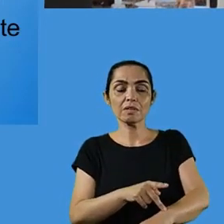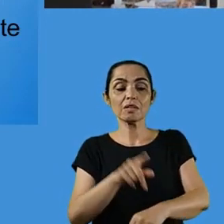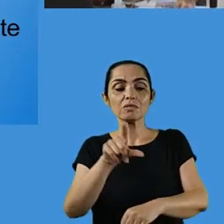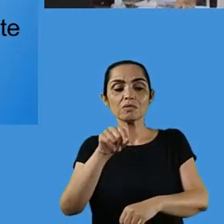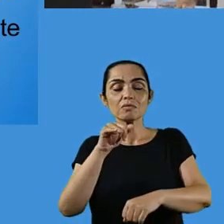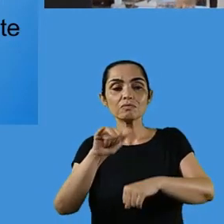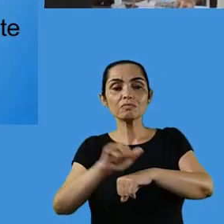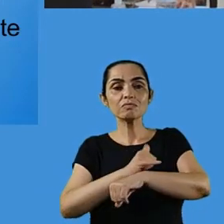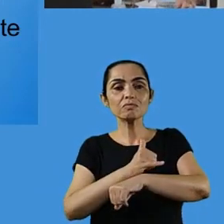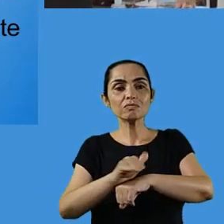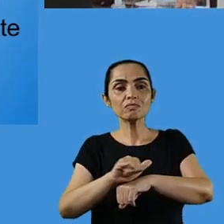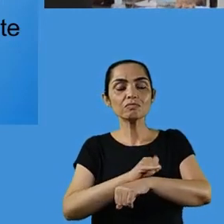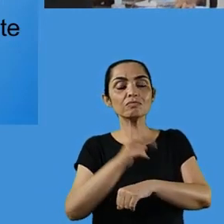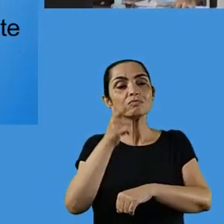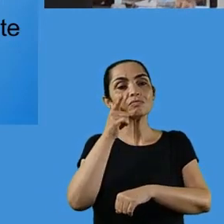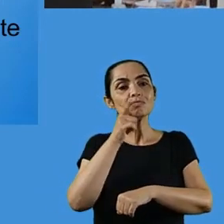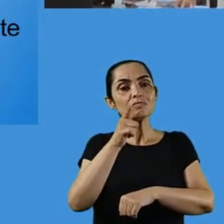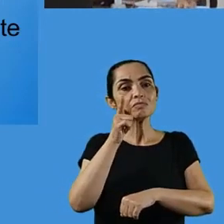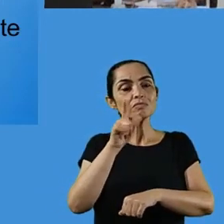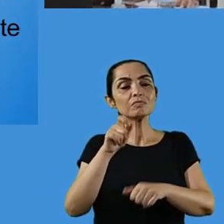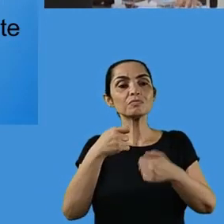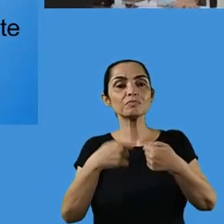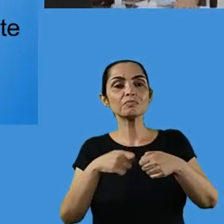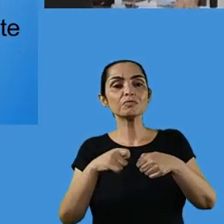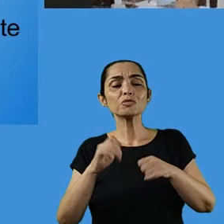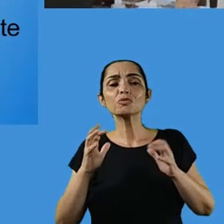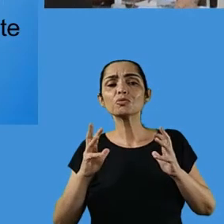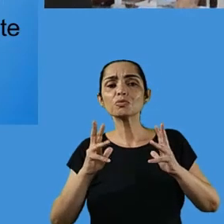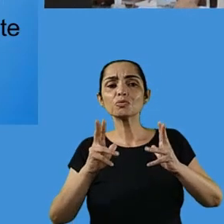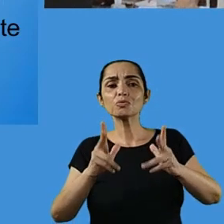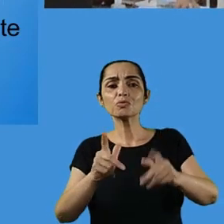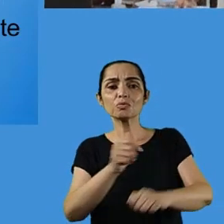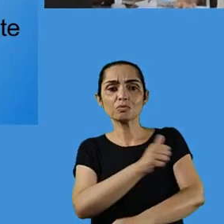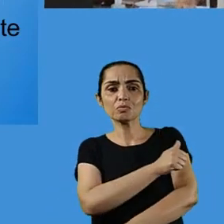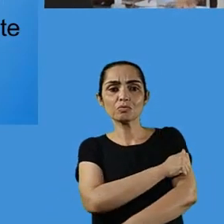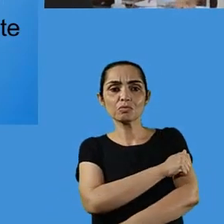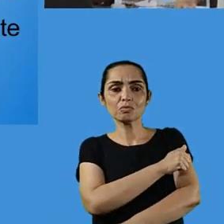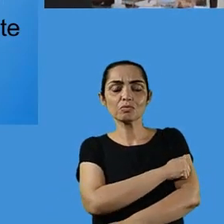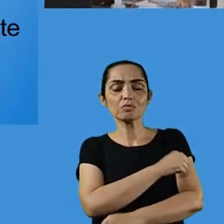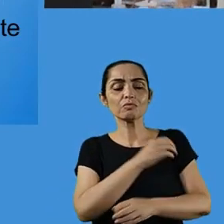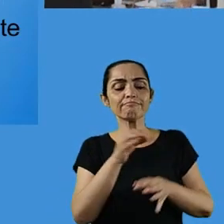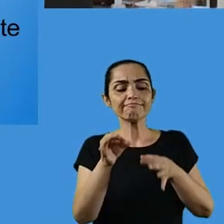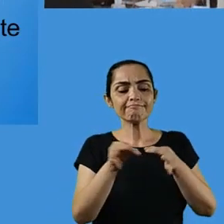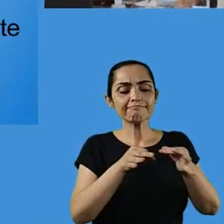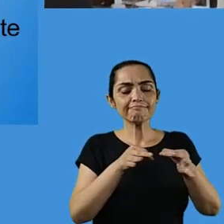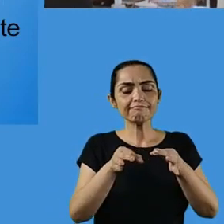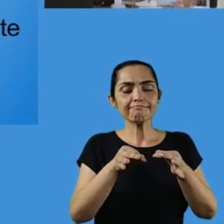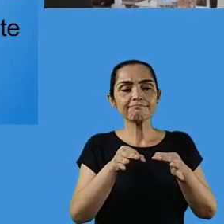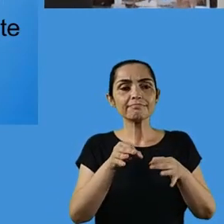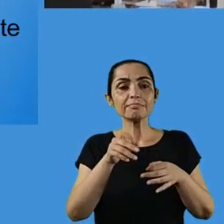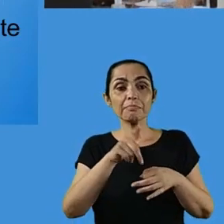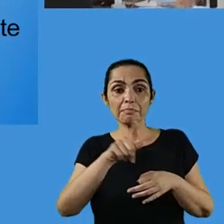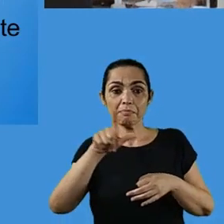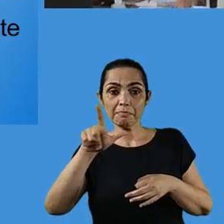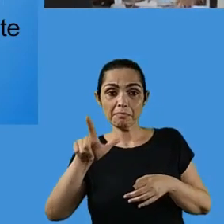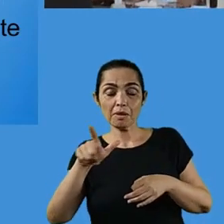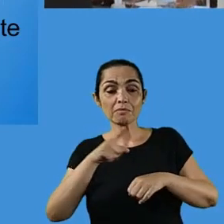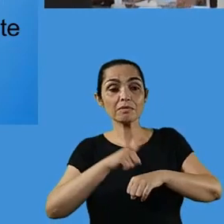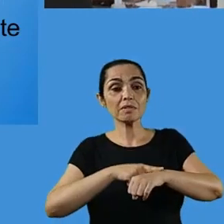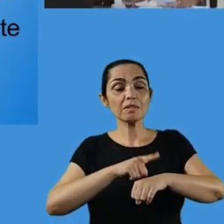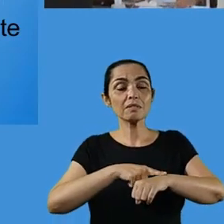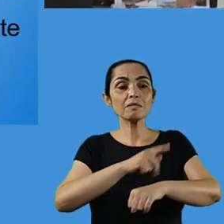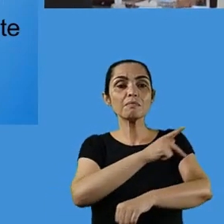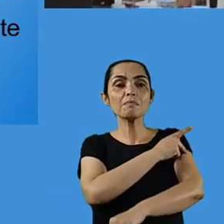pedagógico, é no sentido assim, todo momento que eu estiver em contato com um aluno, ele tem que ser produtivo, ele tem que ser em